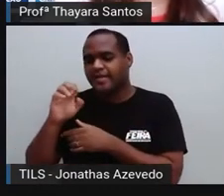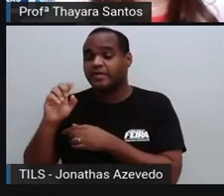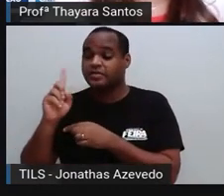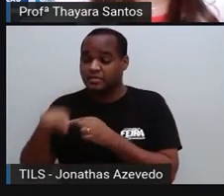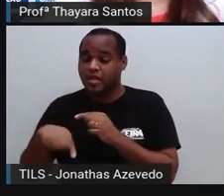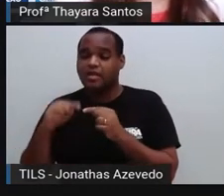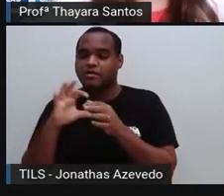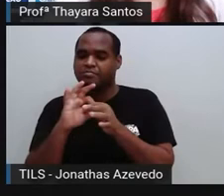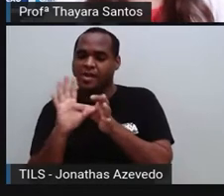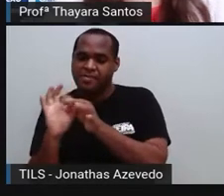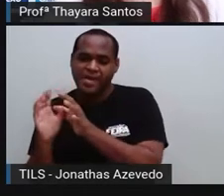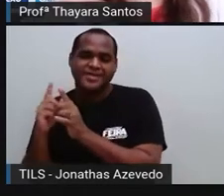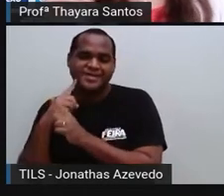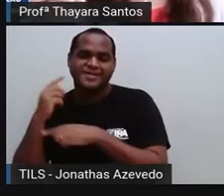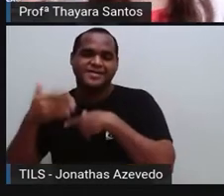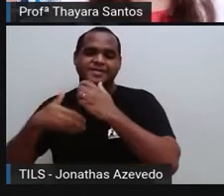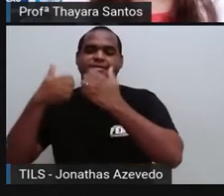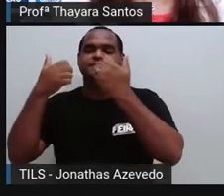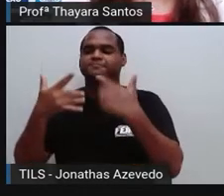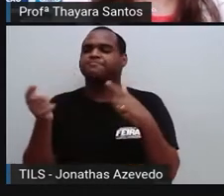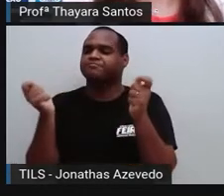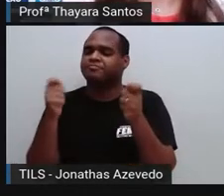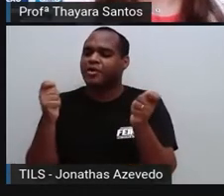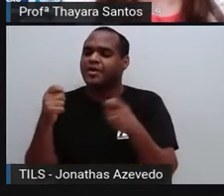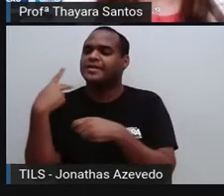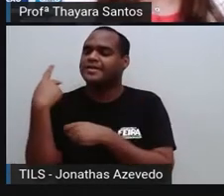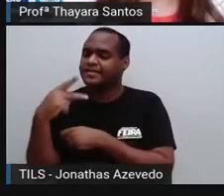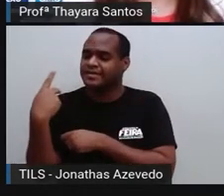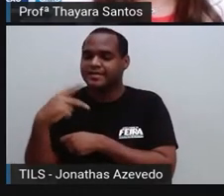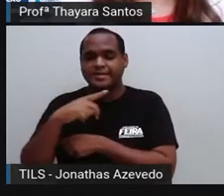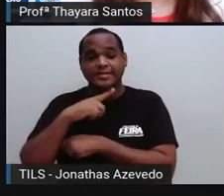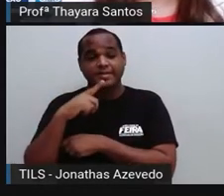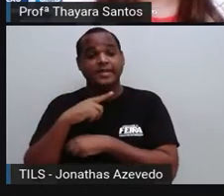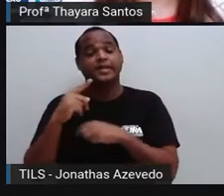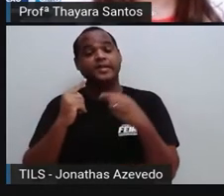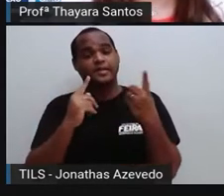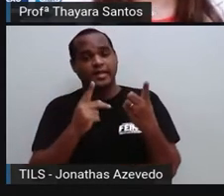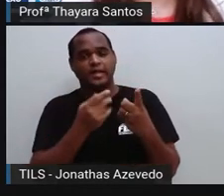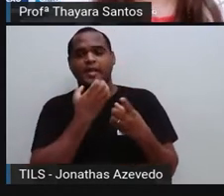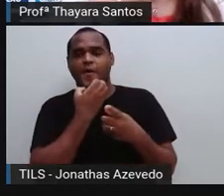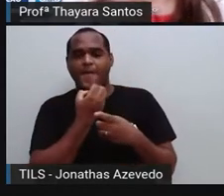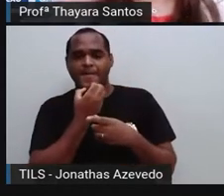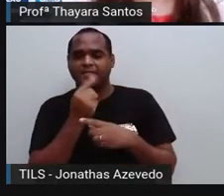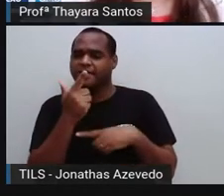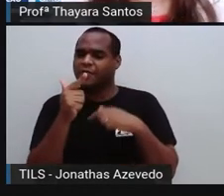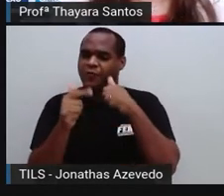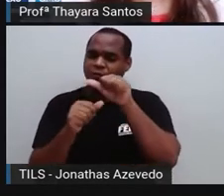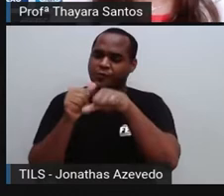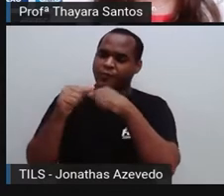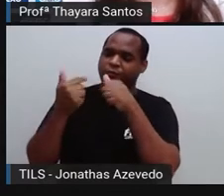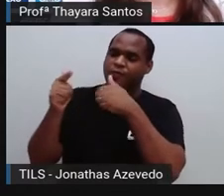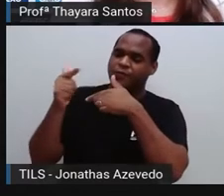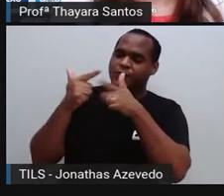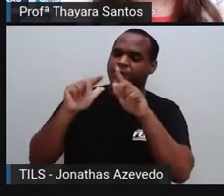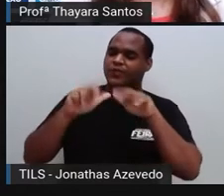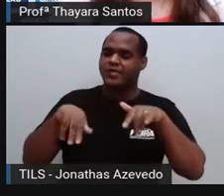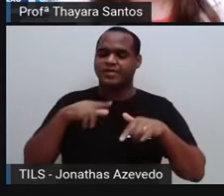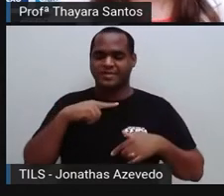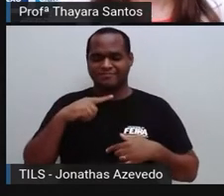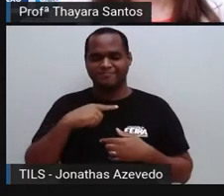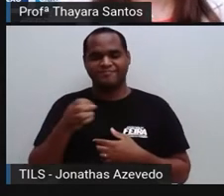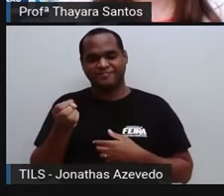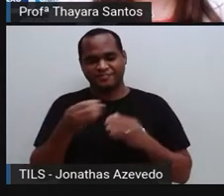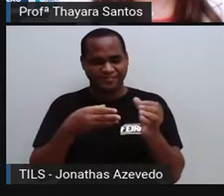dessa estrela, para que ela possa fecundar o gameta feminino da outra e nascer novos indivíduos ali. E